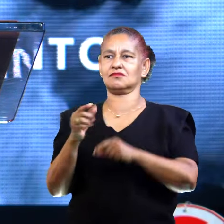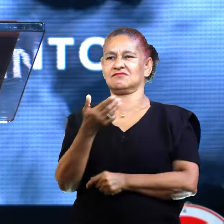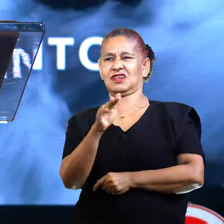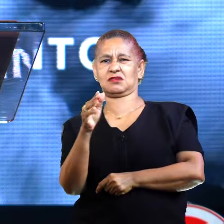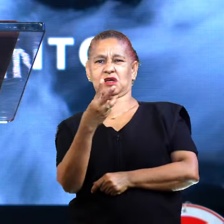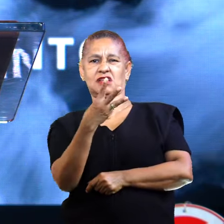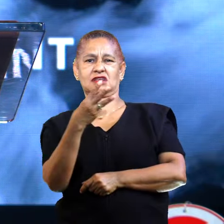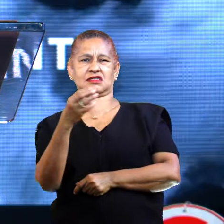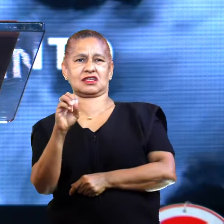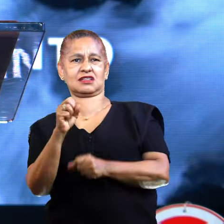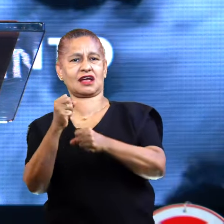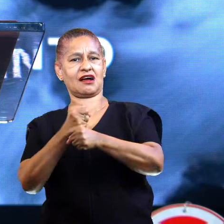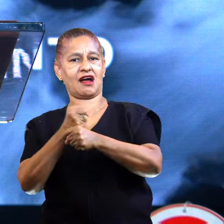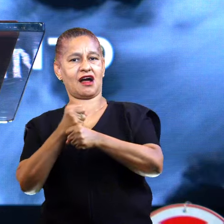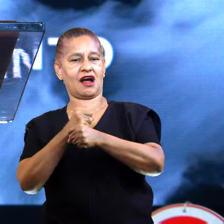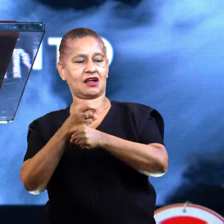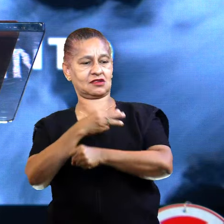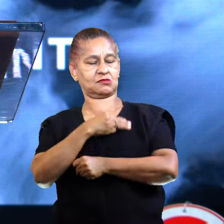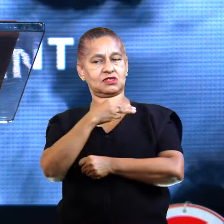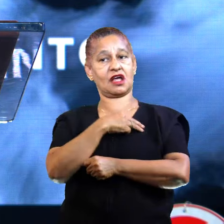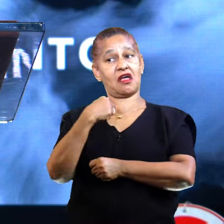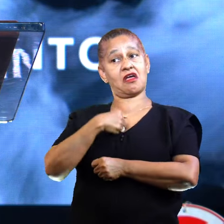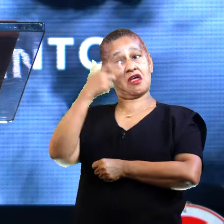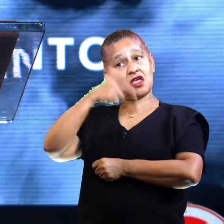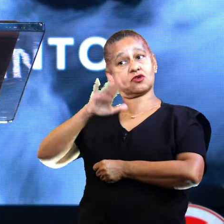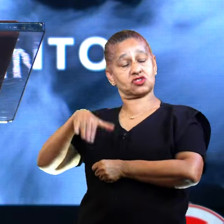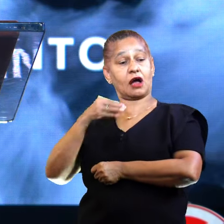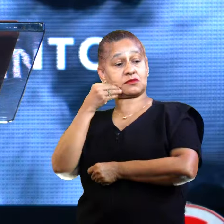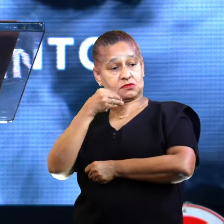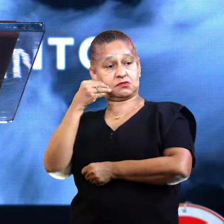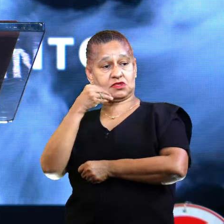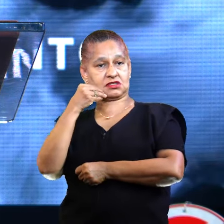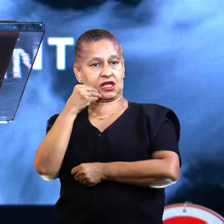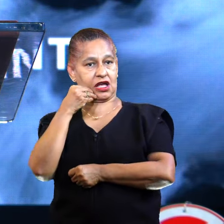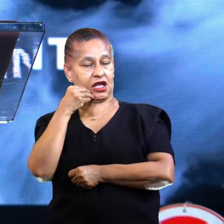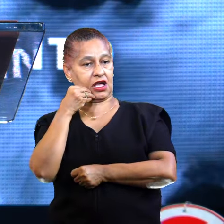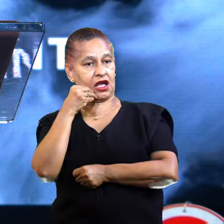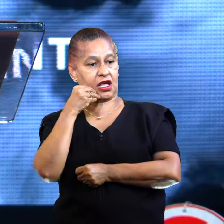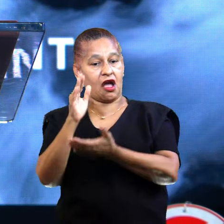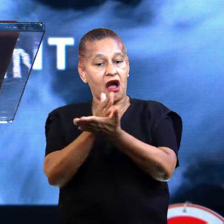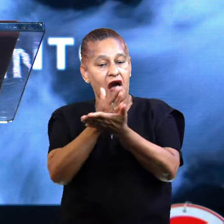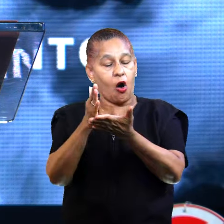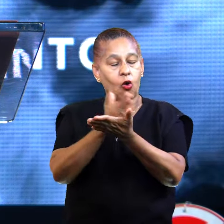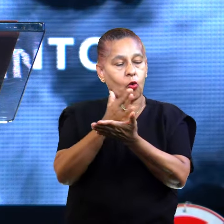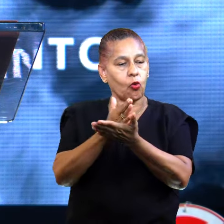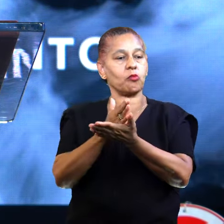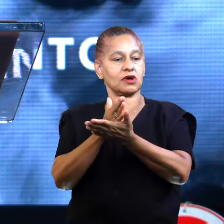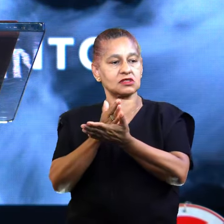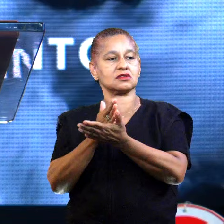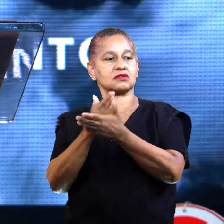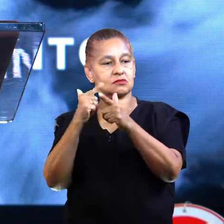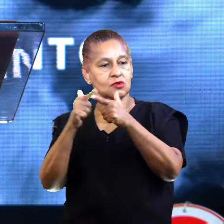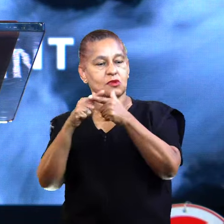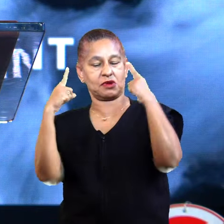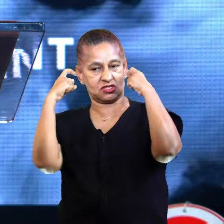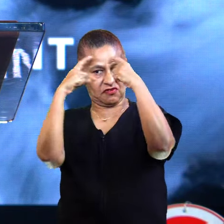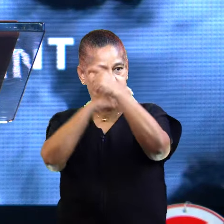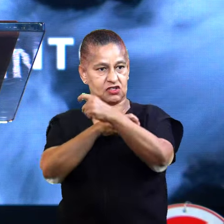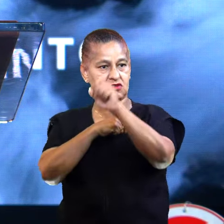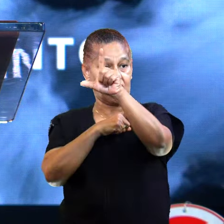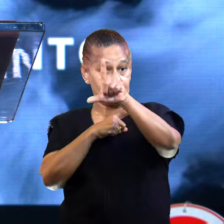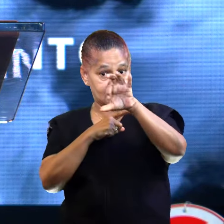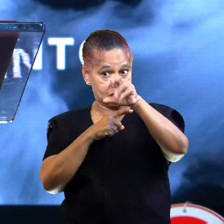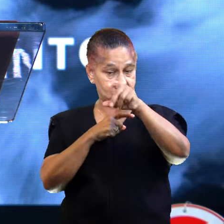deparei com três ou quatro situações que realmente era uma legião de demônios. E eu quero falar da primeira